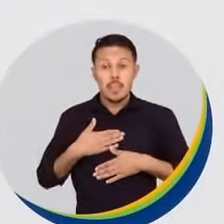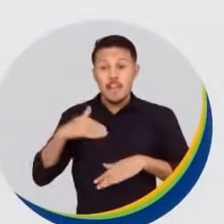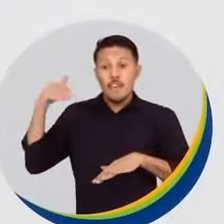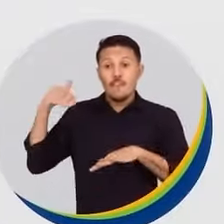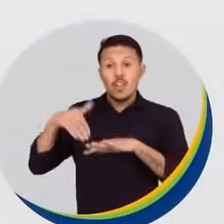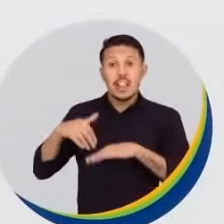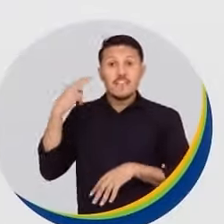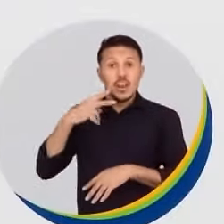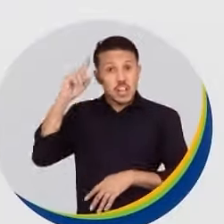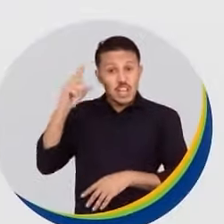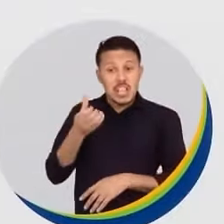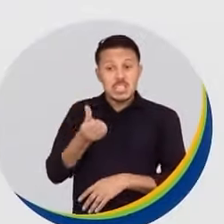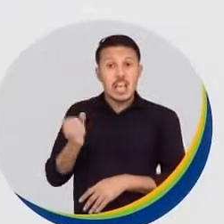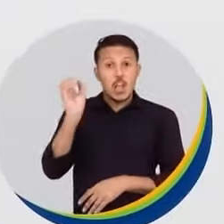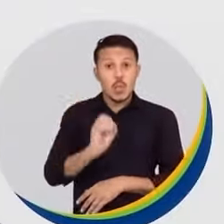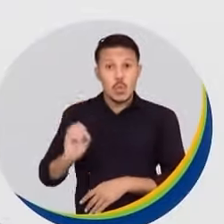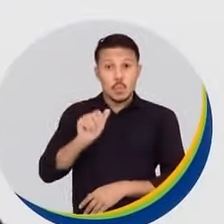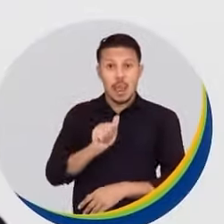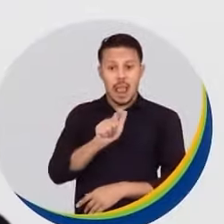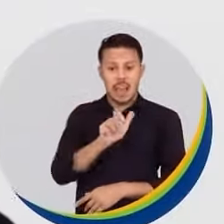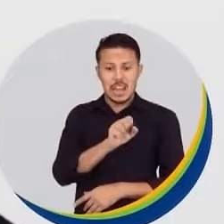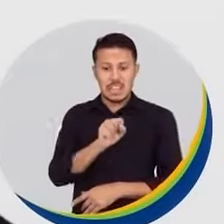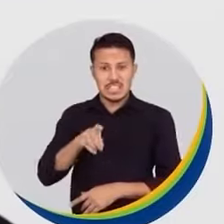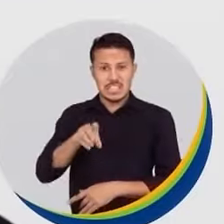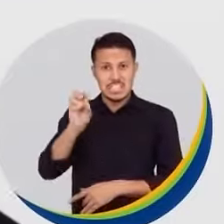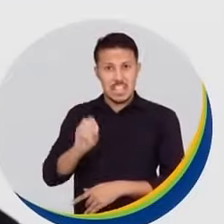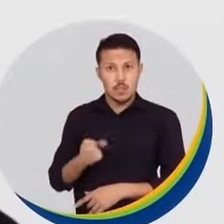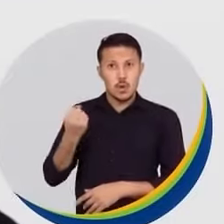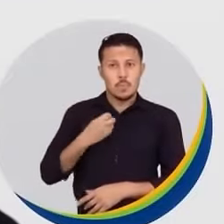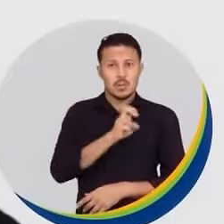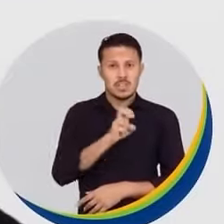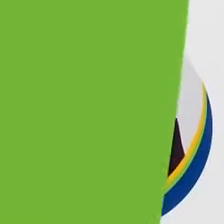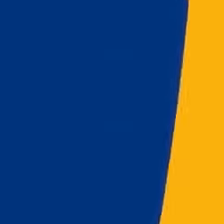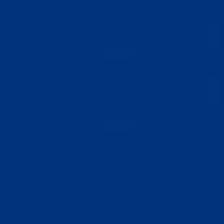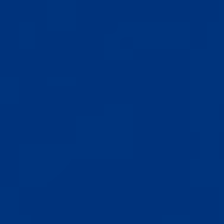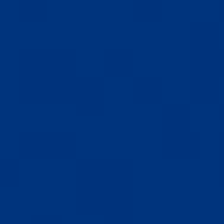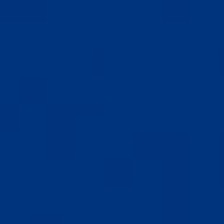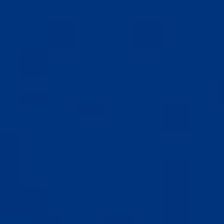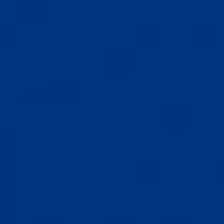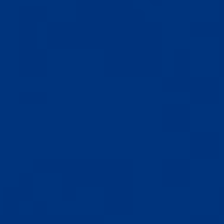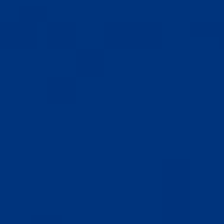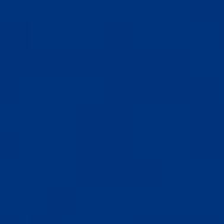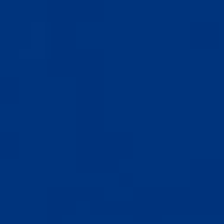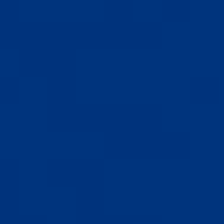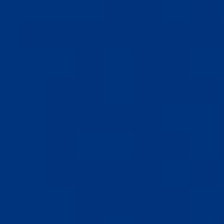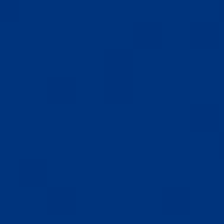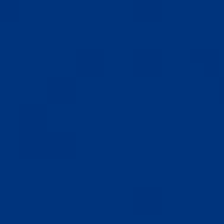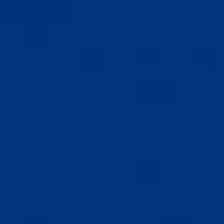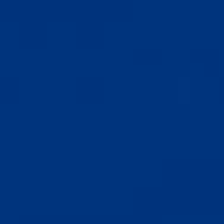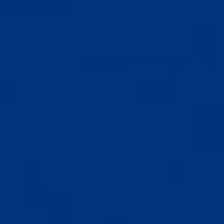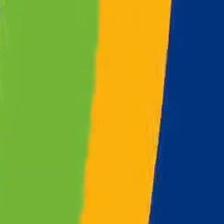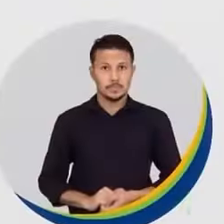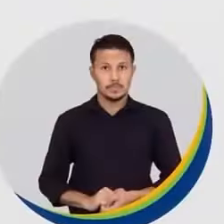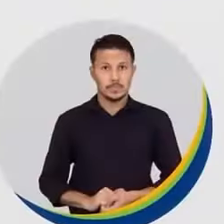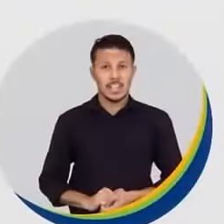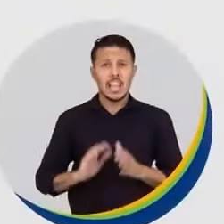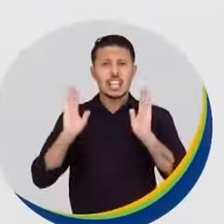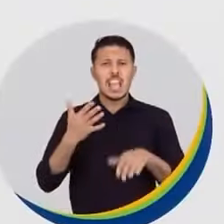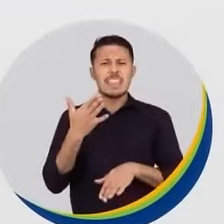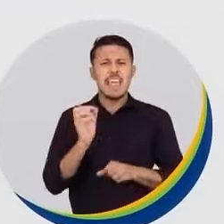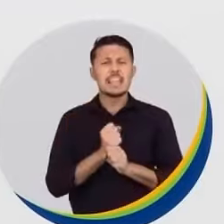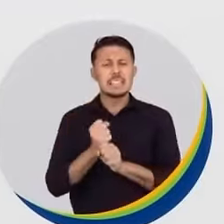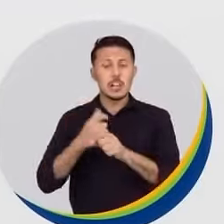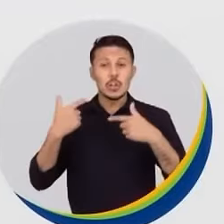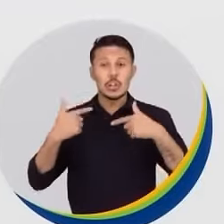vereador no dia 6 de outubro, não se enrole. Vote Alessandro Fatioli 55-588. Partido Social Democrático. Há dez